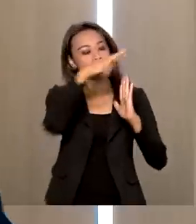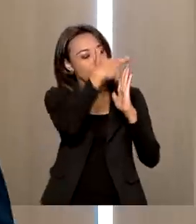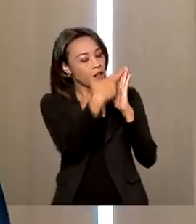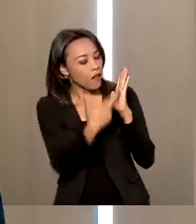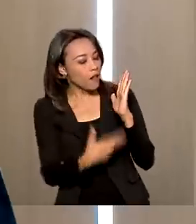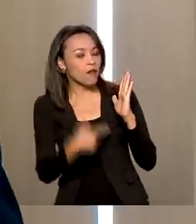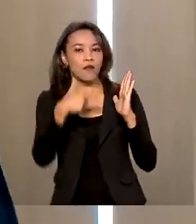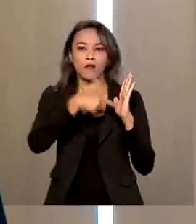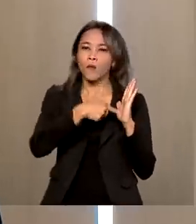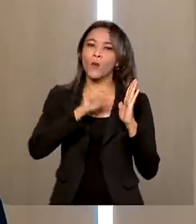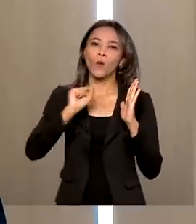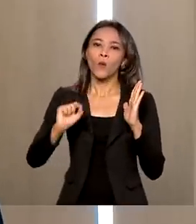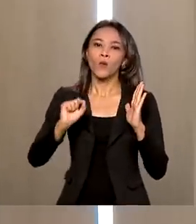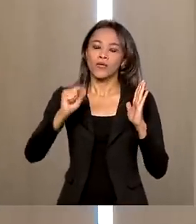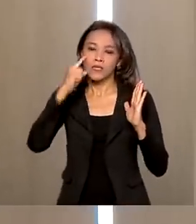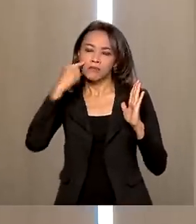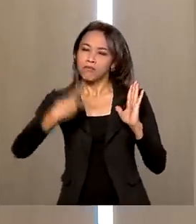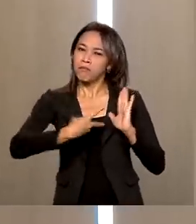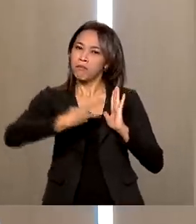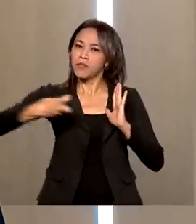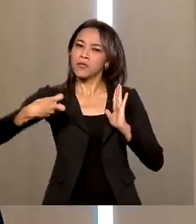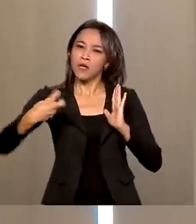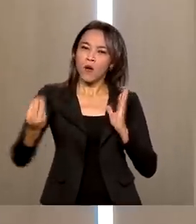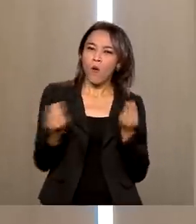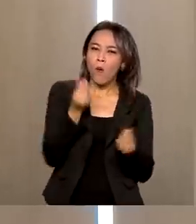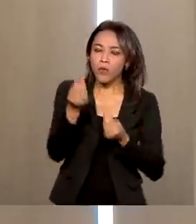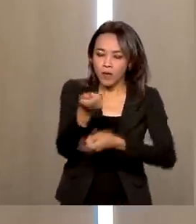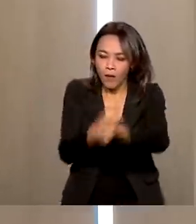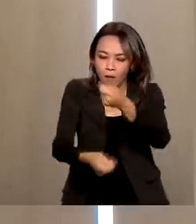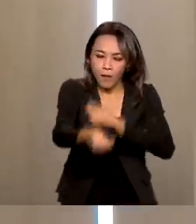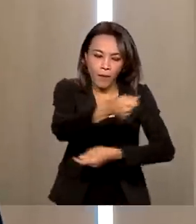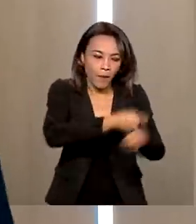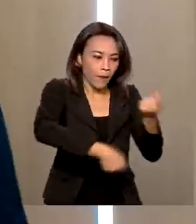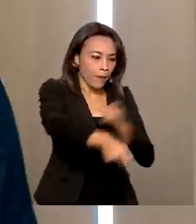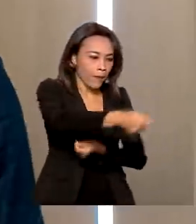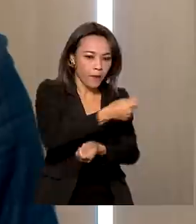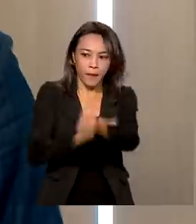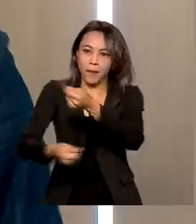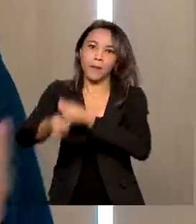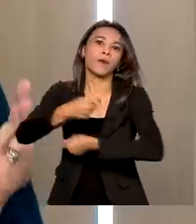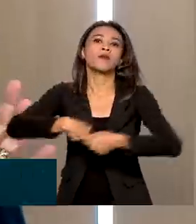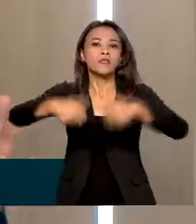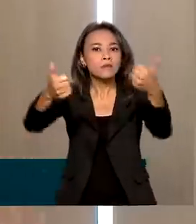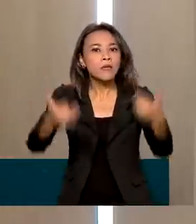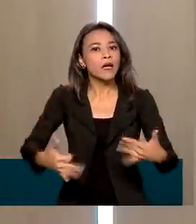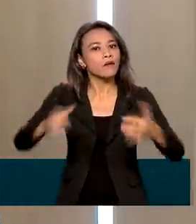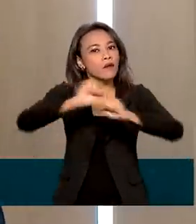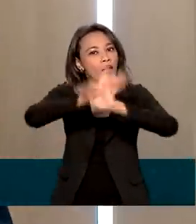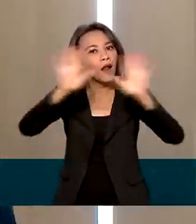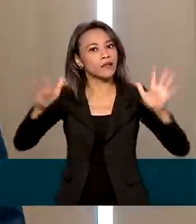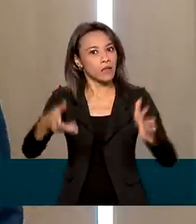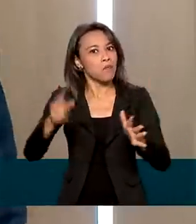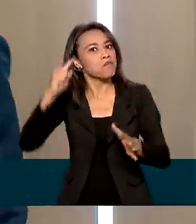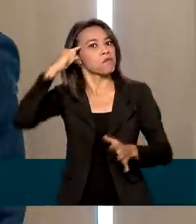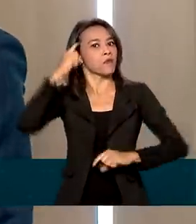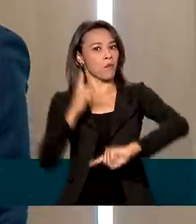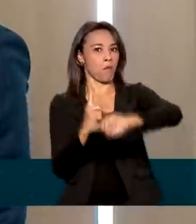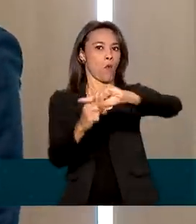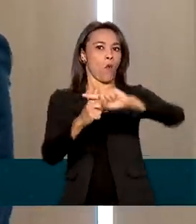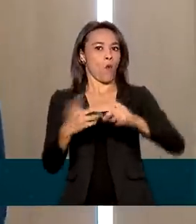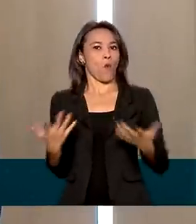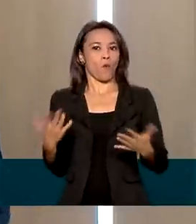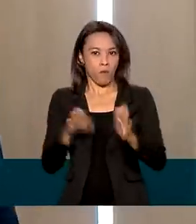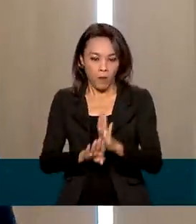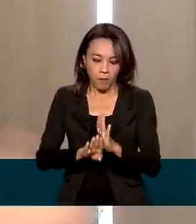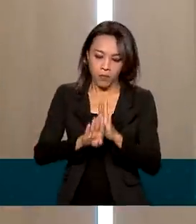pode sentir mais ou menos as expectativas do mercado. E o mercado, podemos falar com tranquilidade, está muito otimista em relação